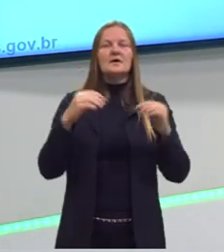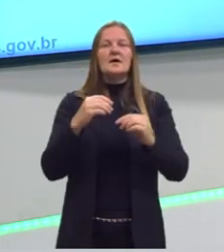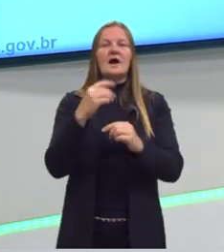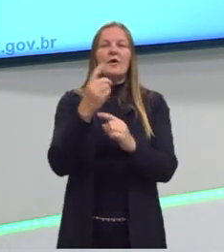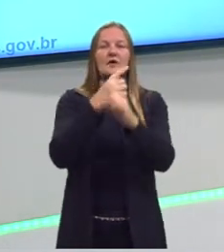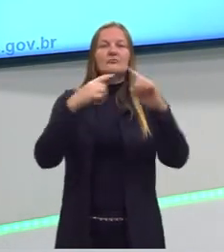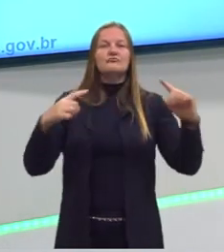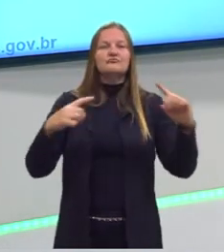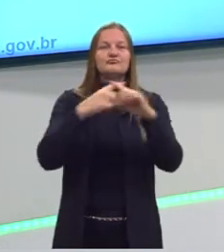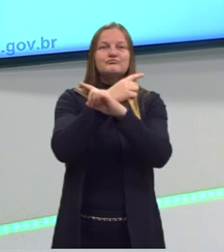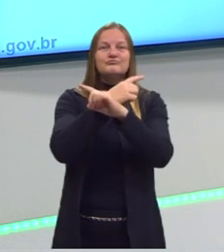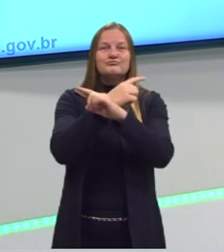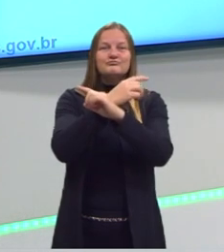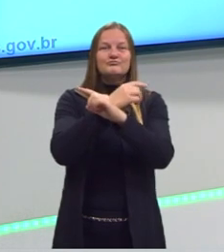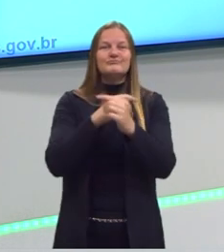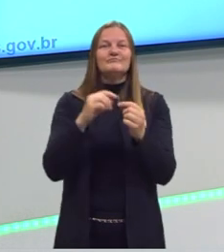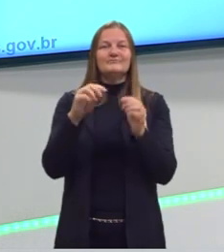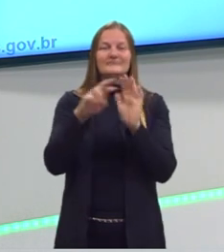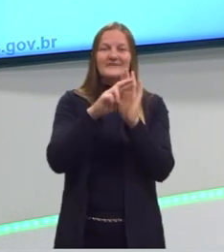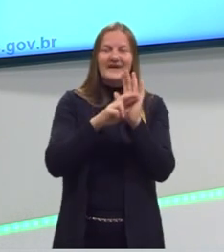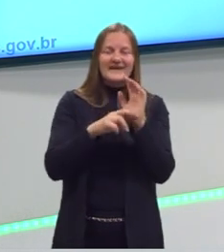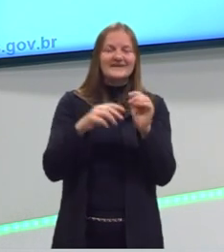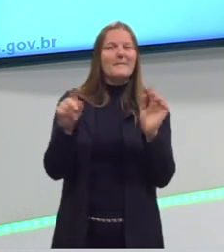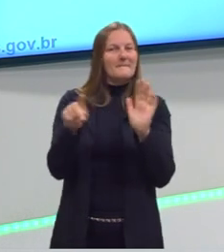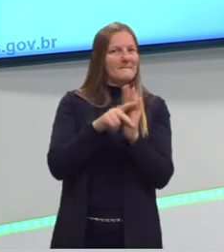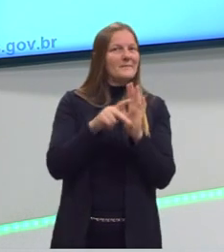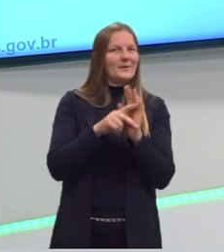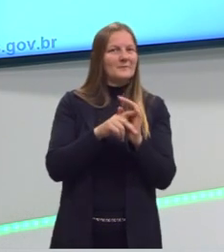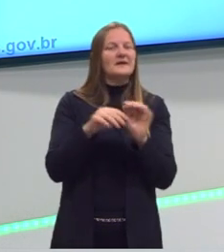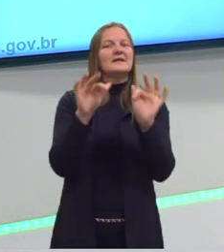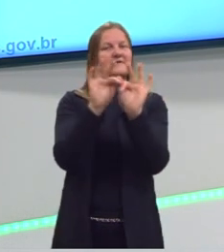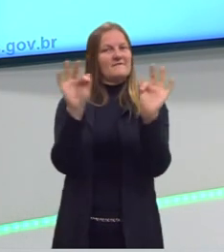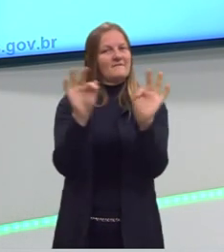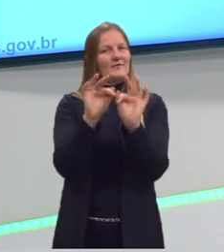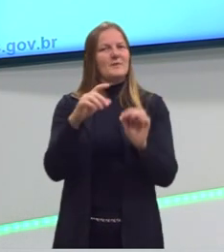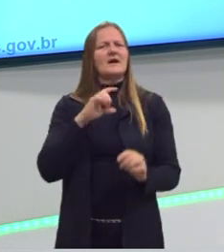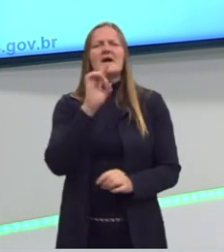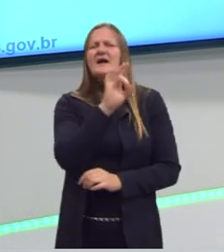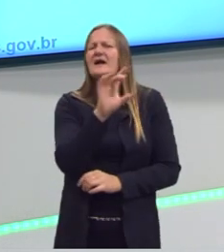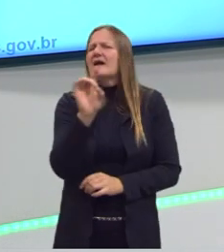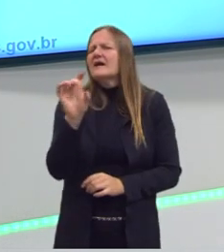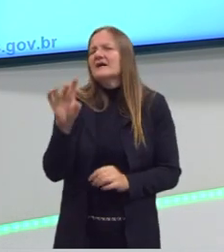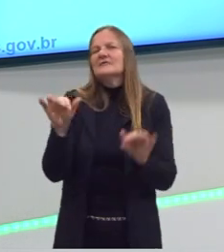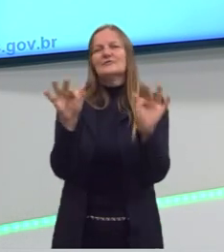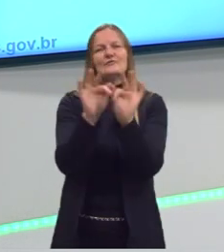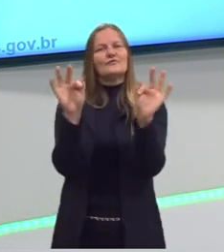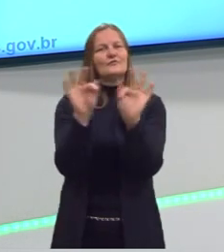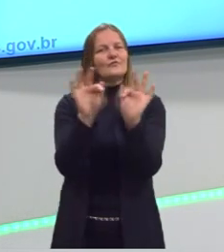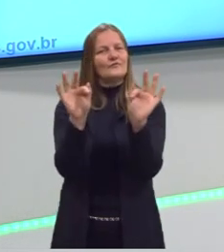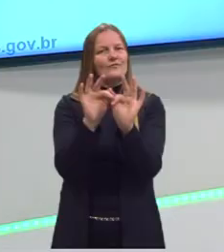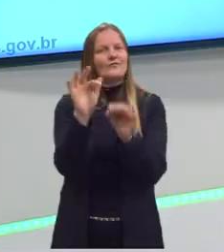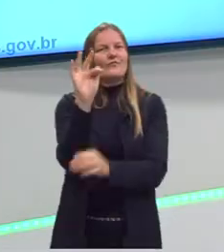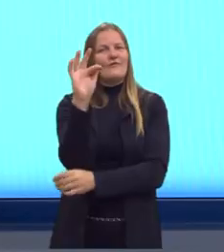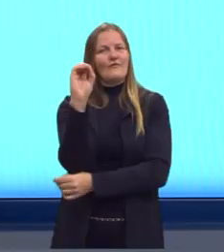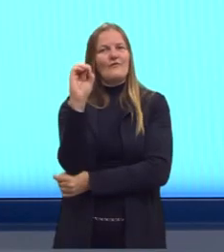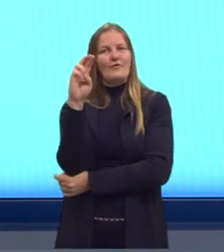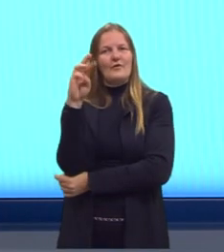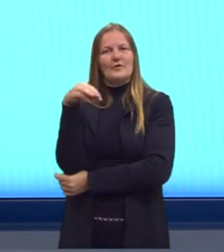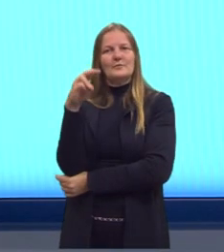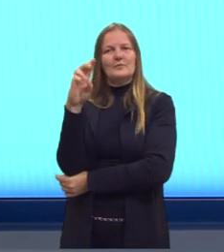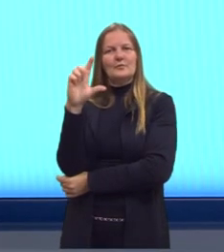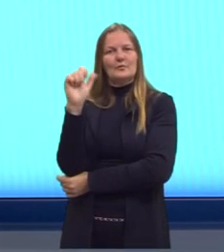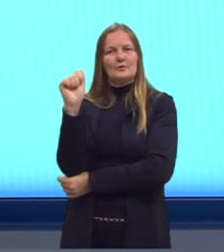É claro que para todos esses cálculos existem fórmulas, existe uma forma para calcular a massa molar, existe uma forma para calcular